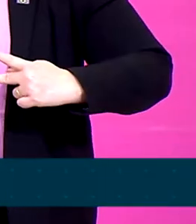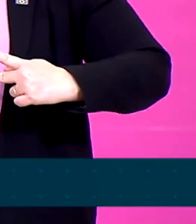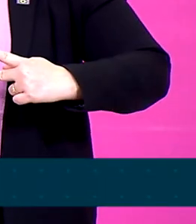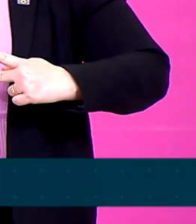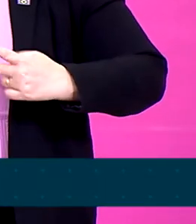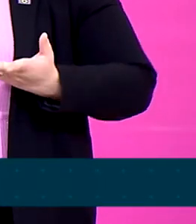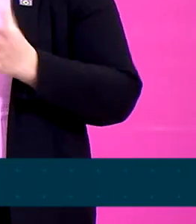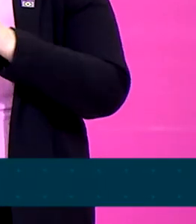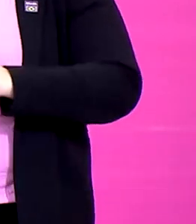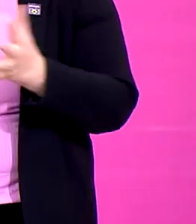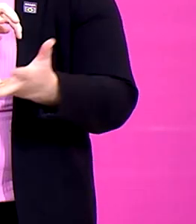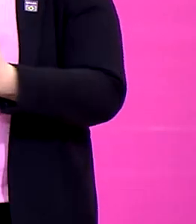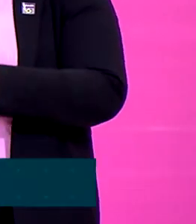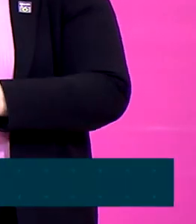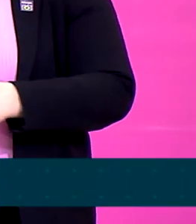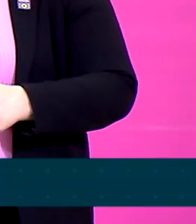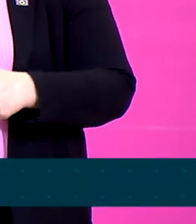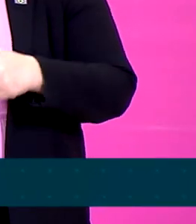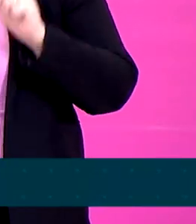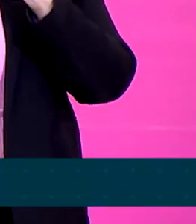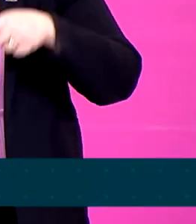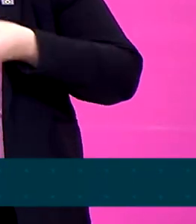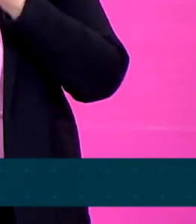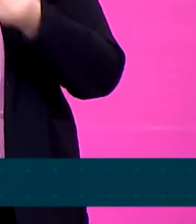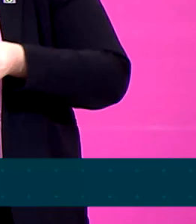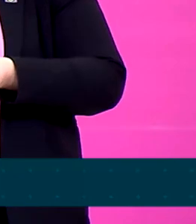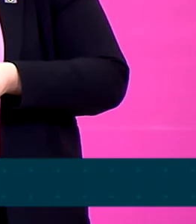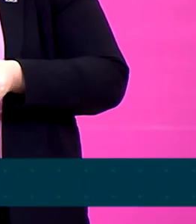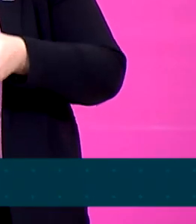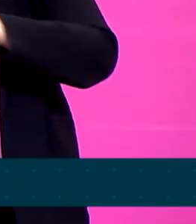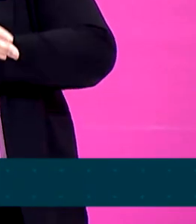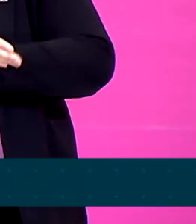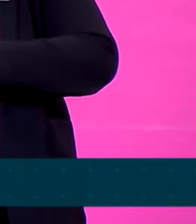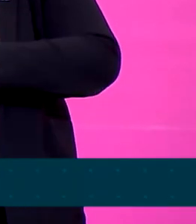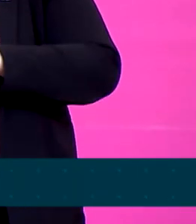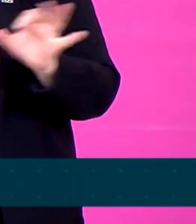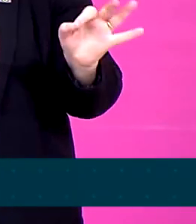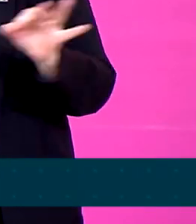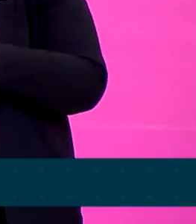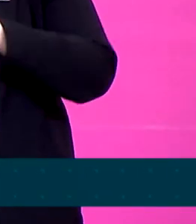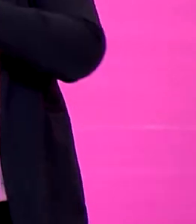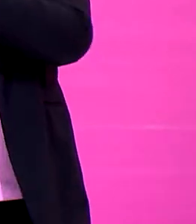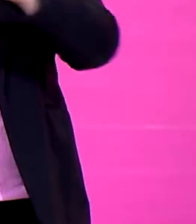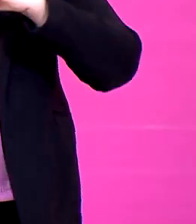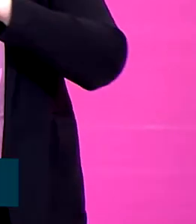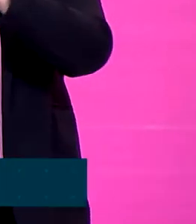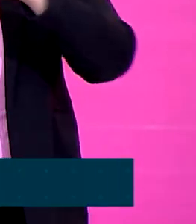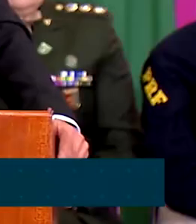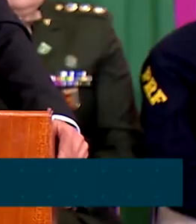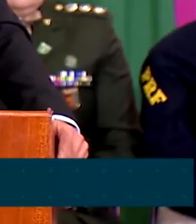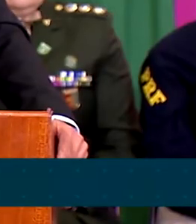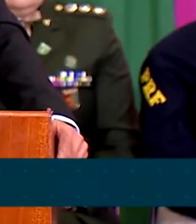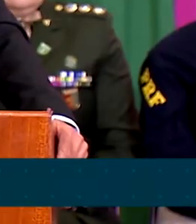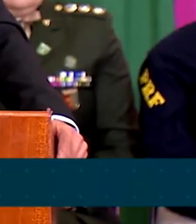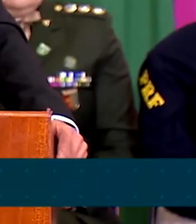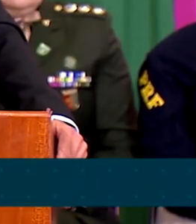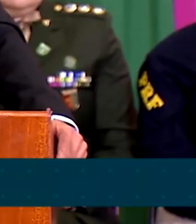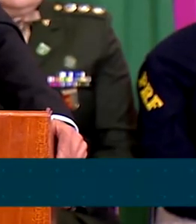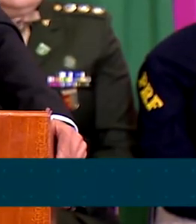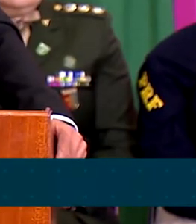criação de um mundo melhor só será possível com a participação plena e igualitária das mulheres. Vocês